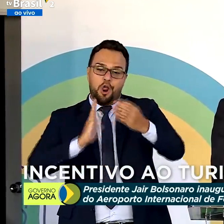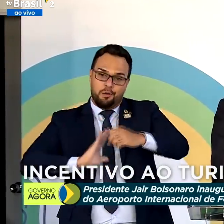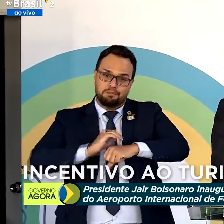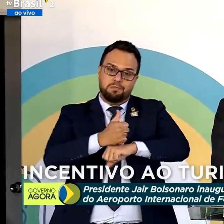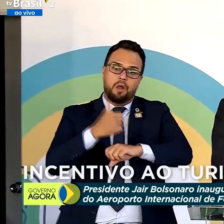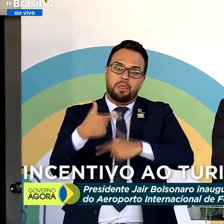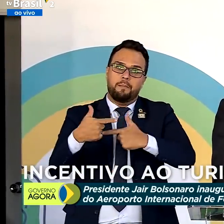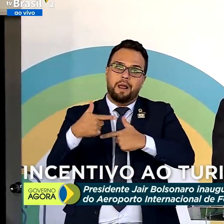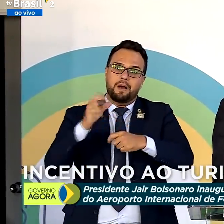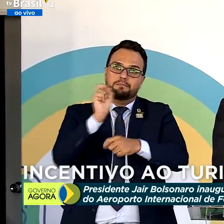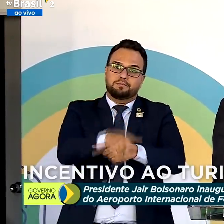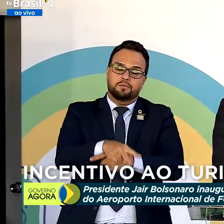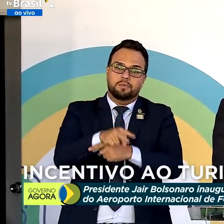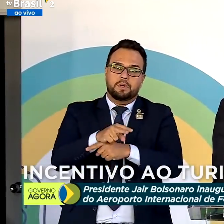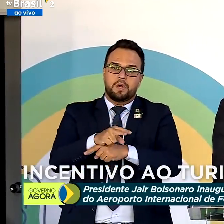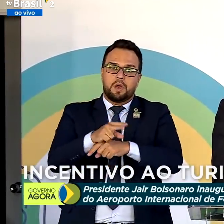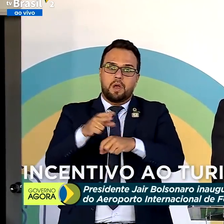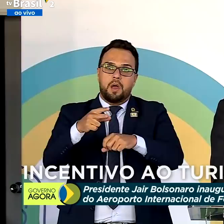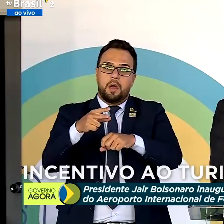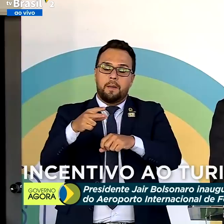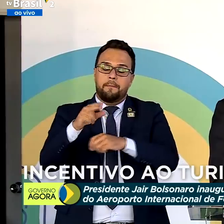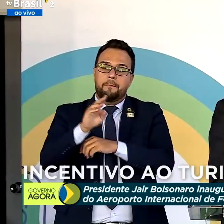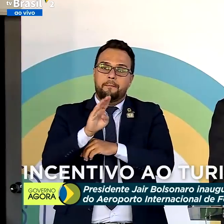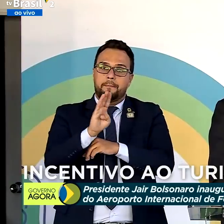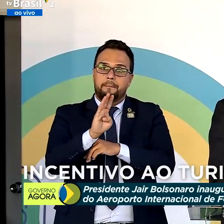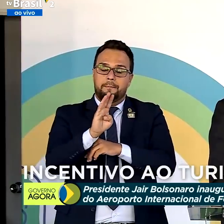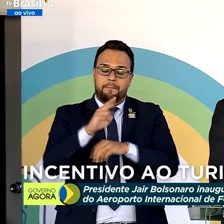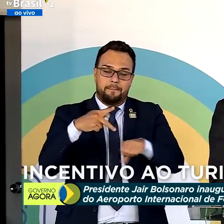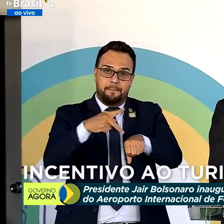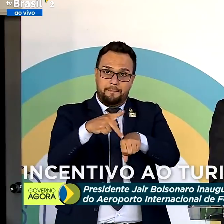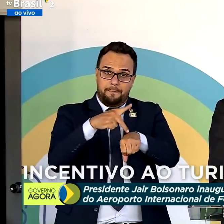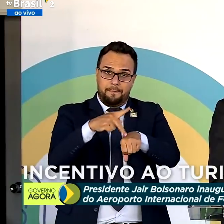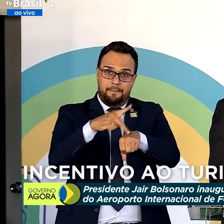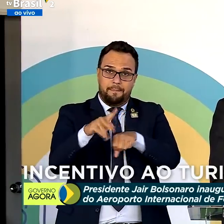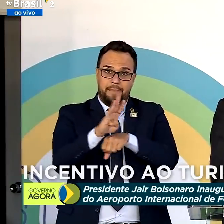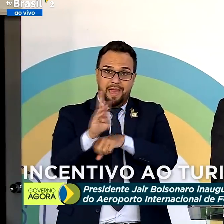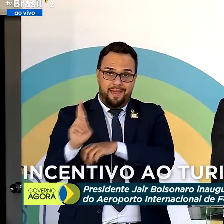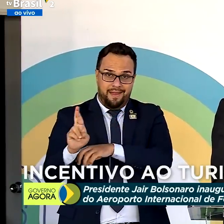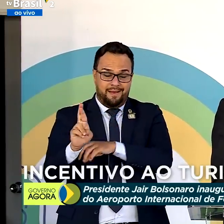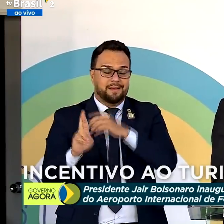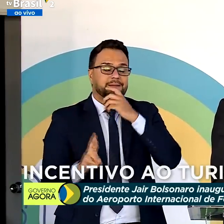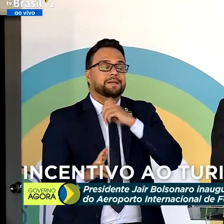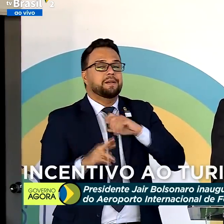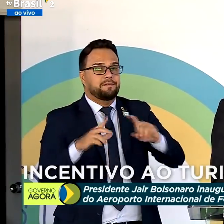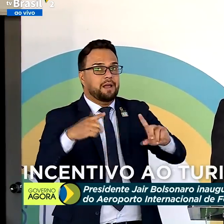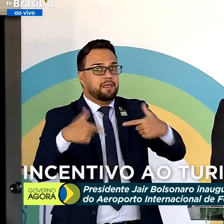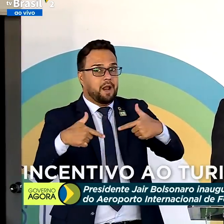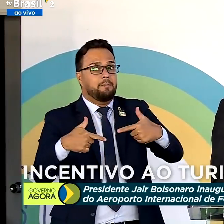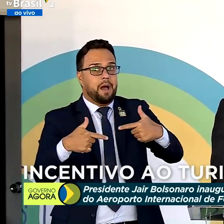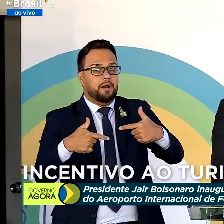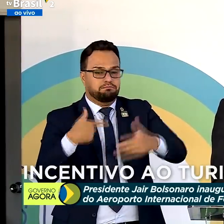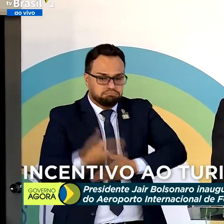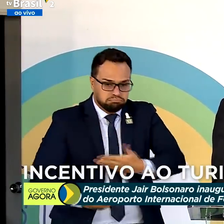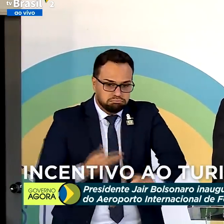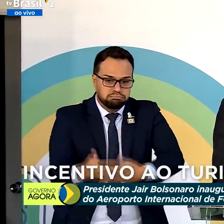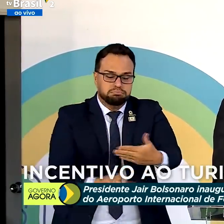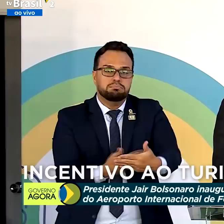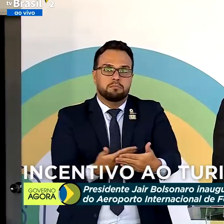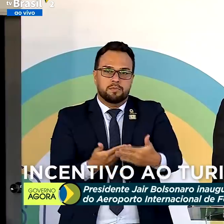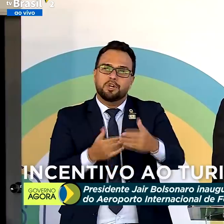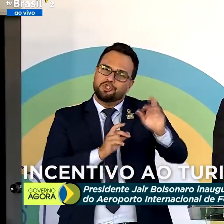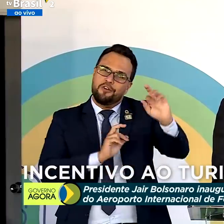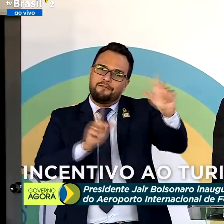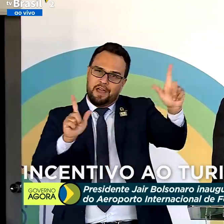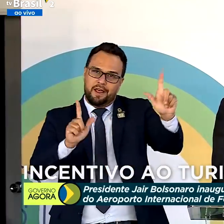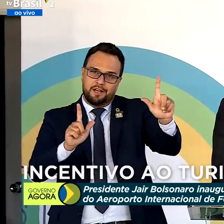exercer um trabalho um pouco diferente, para não falar muito, do que vinha sendo feito até o momento. Cumprimento.